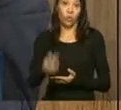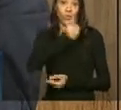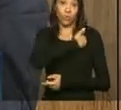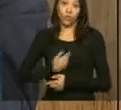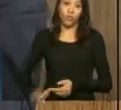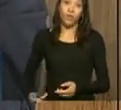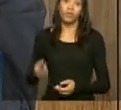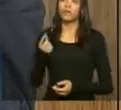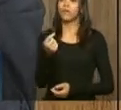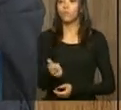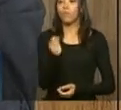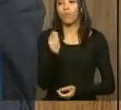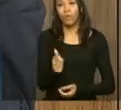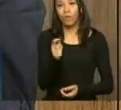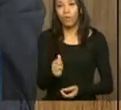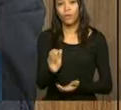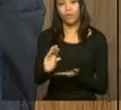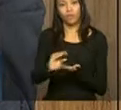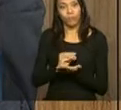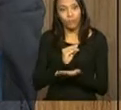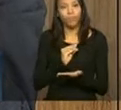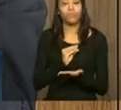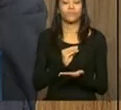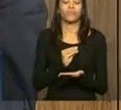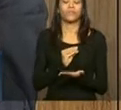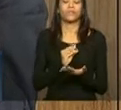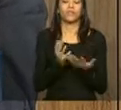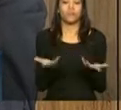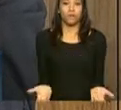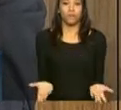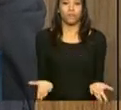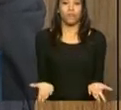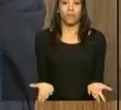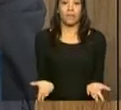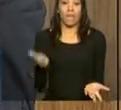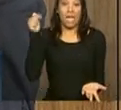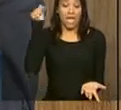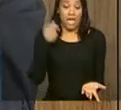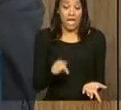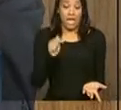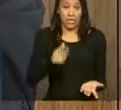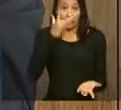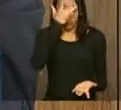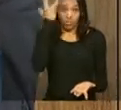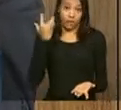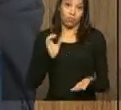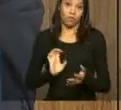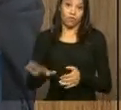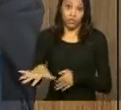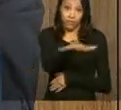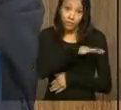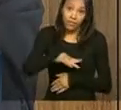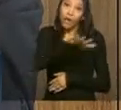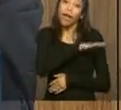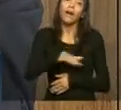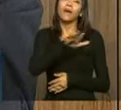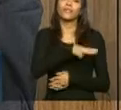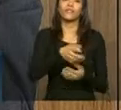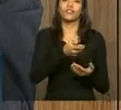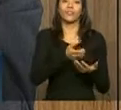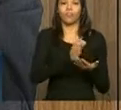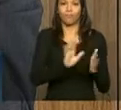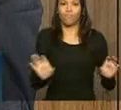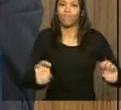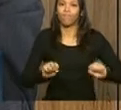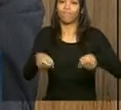busca por rendimentos maiores. No entanto, esses investidores e esses investidores institucionais muitas vezes